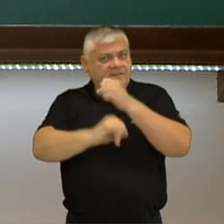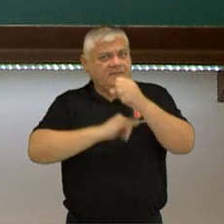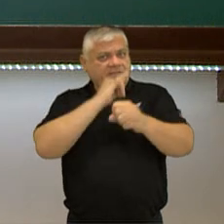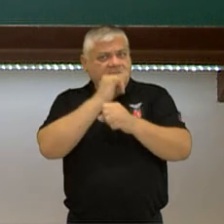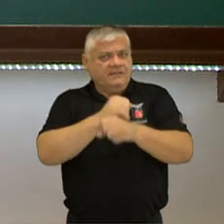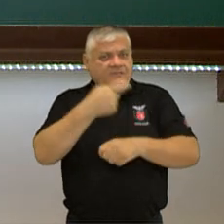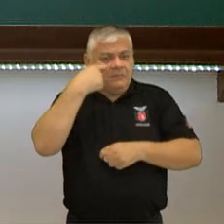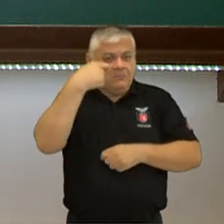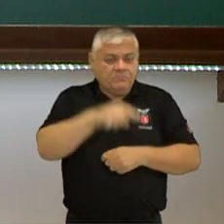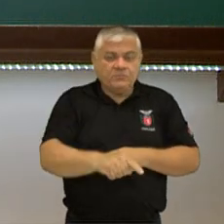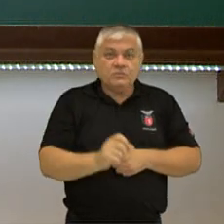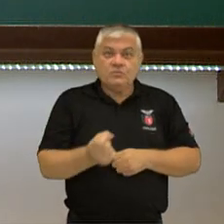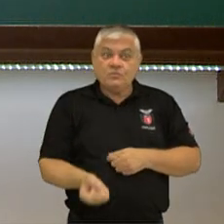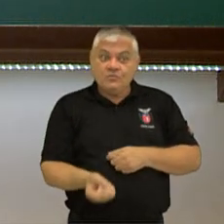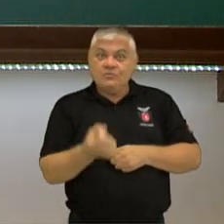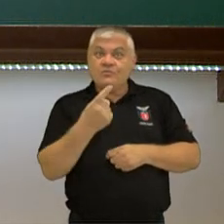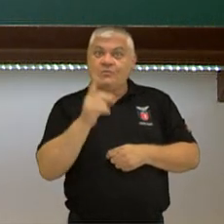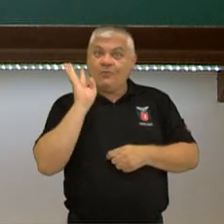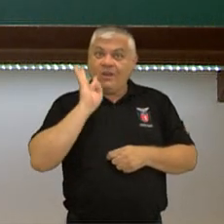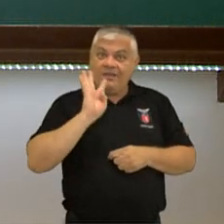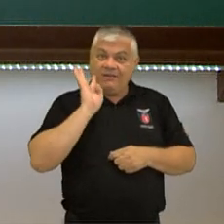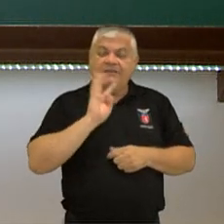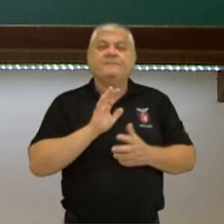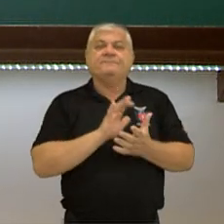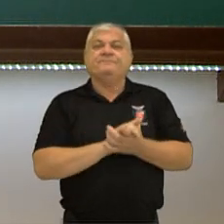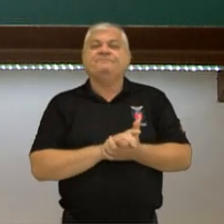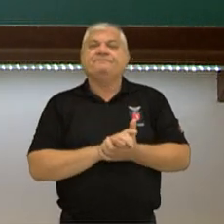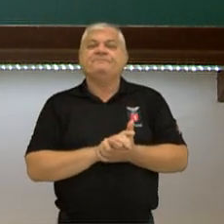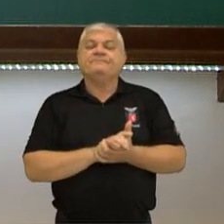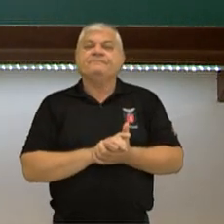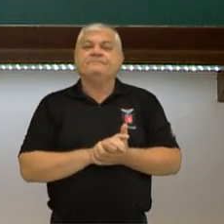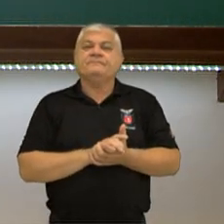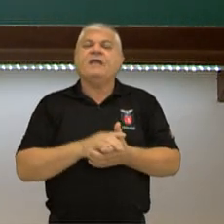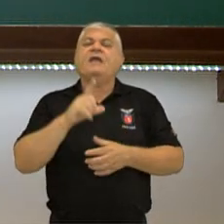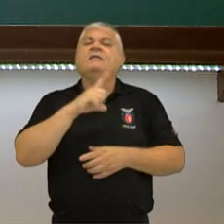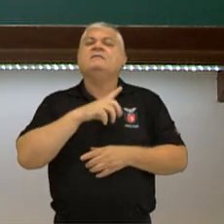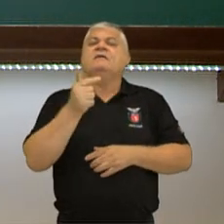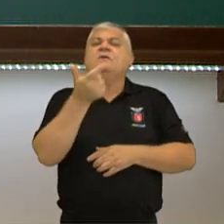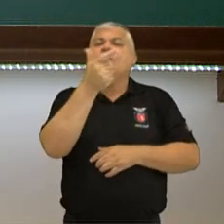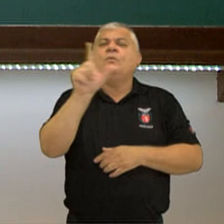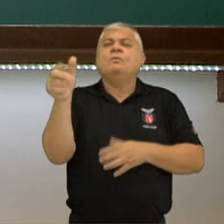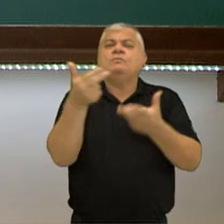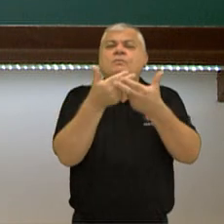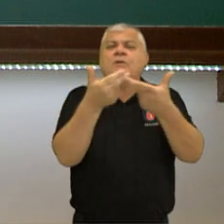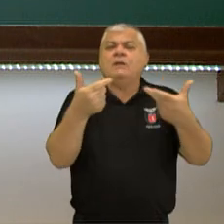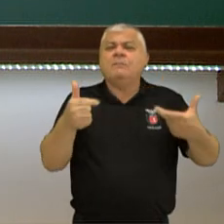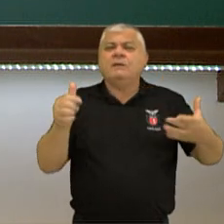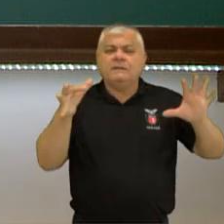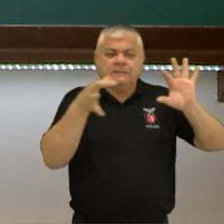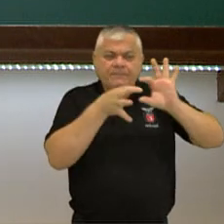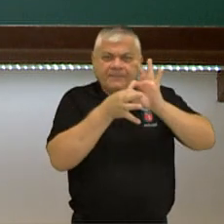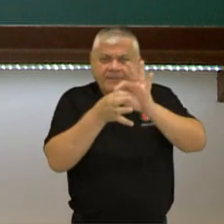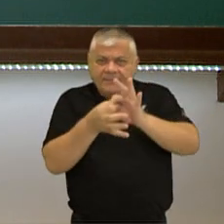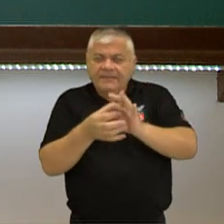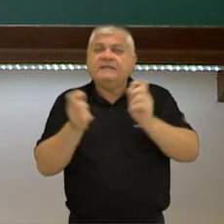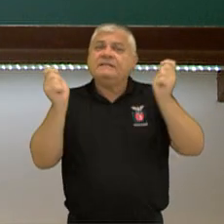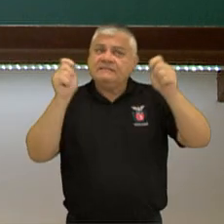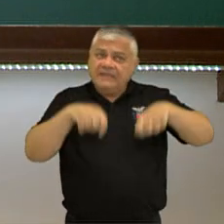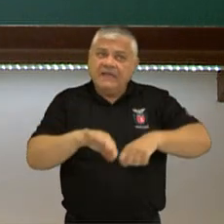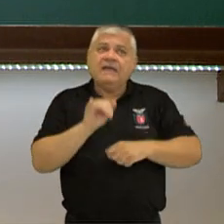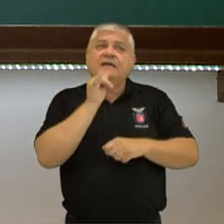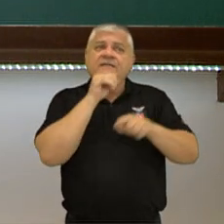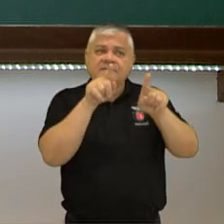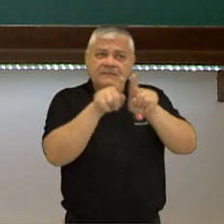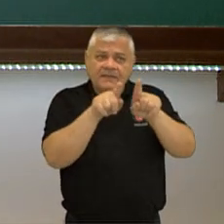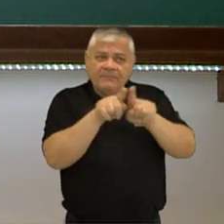incríveis. Certo? E ainda, existem outros elementos que podem fazer encadeamento? Sim, o silício, o